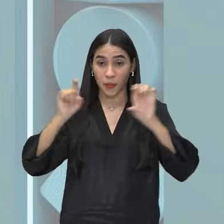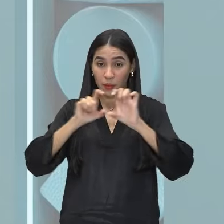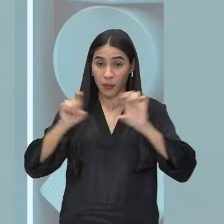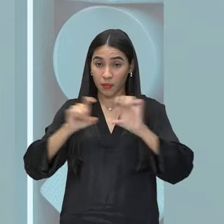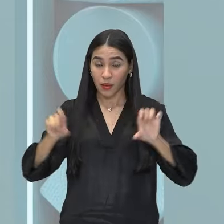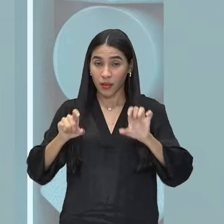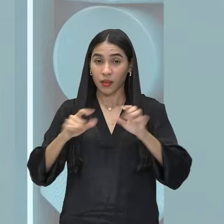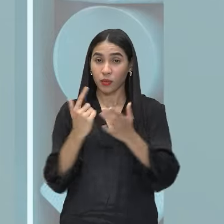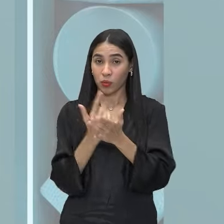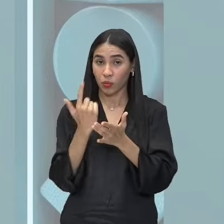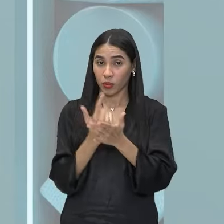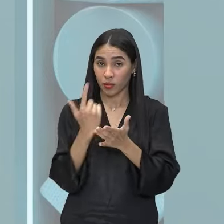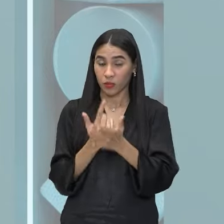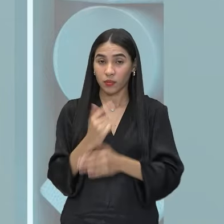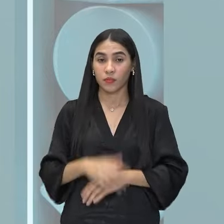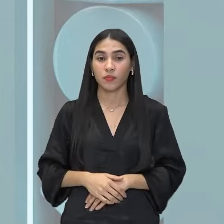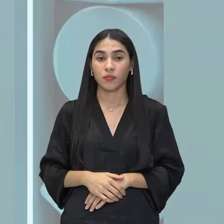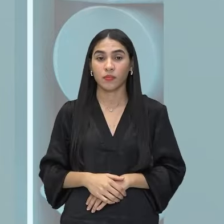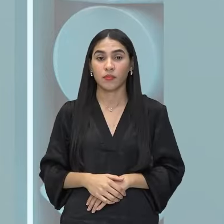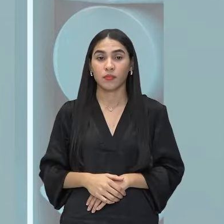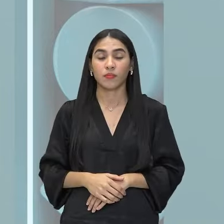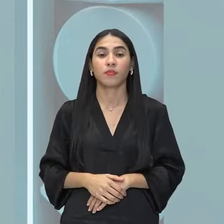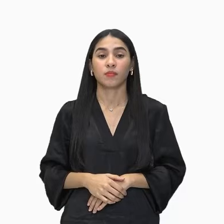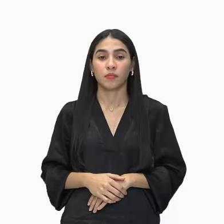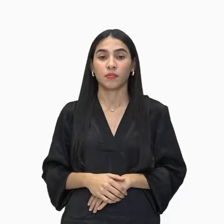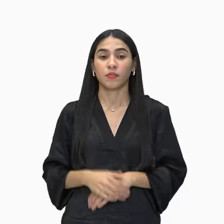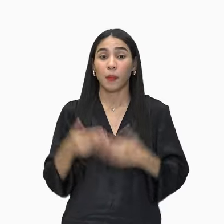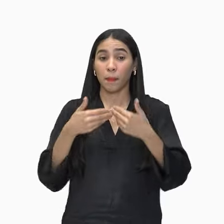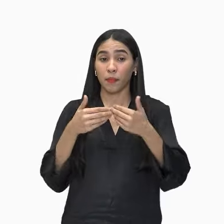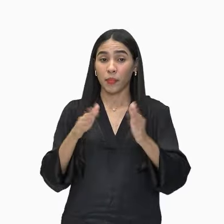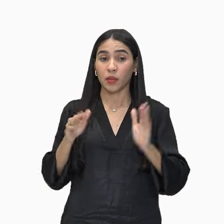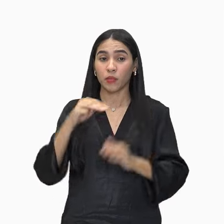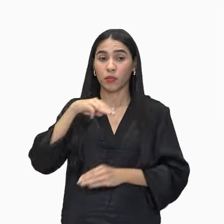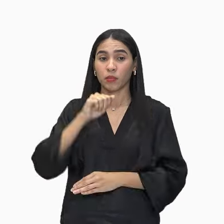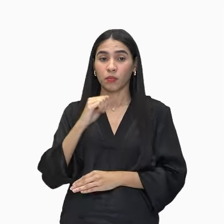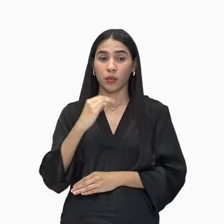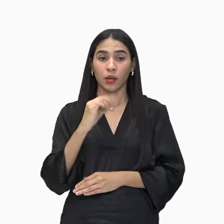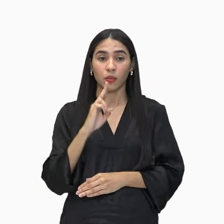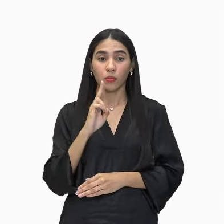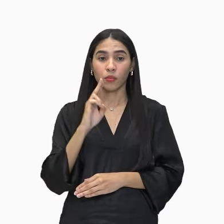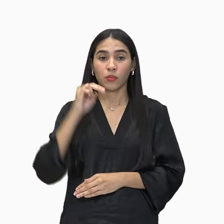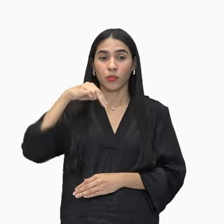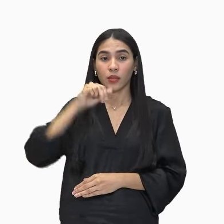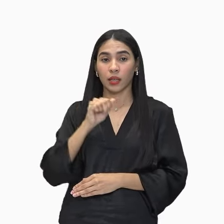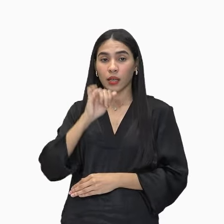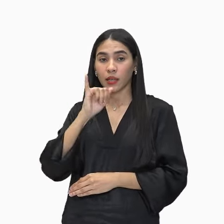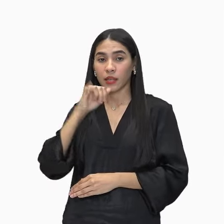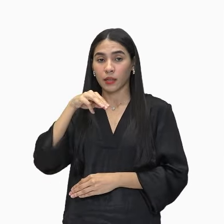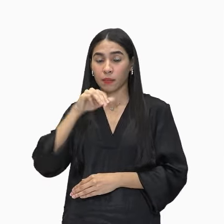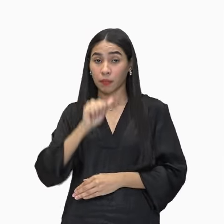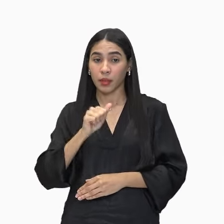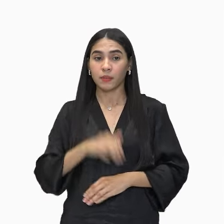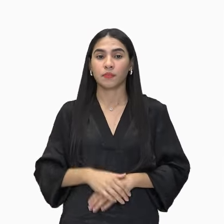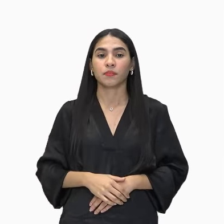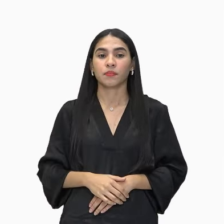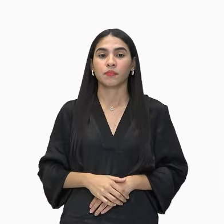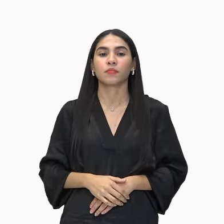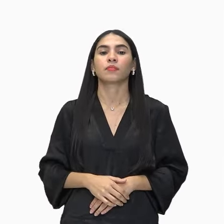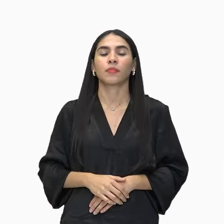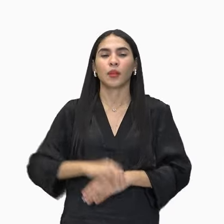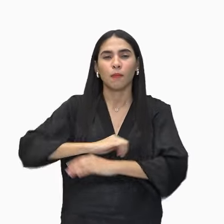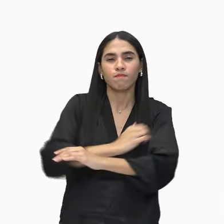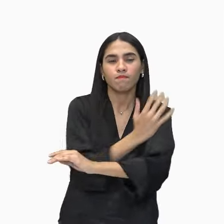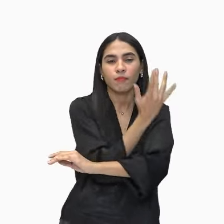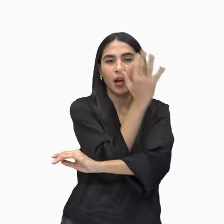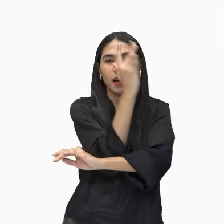passagens do livro. Na verdade, é a passagem de abertura, que fala do nascimento de Macunaíma. Olhem só. No fundo do